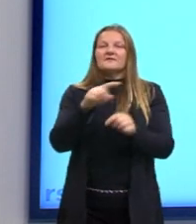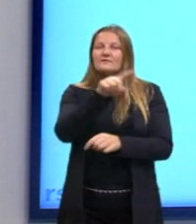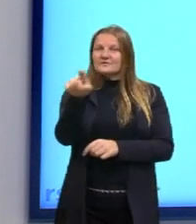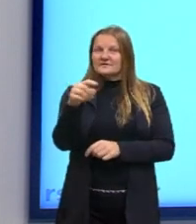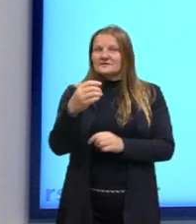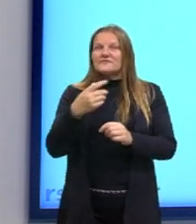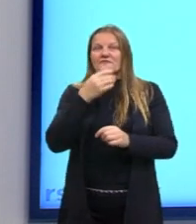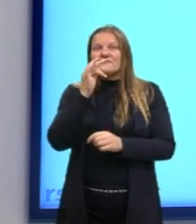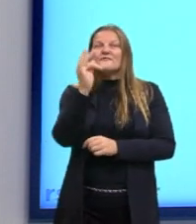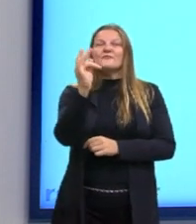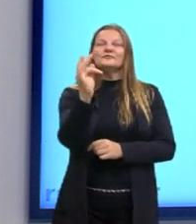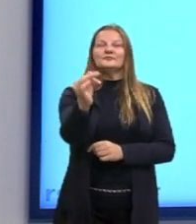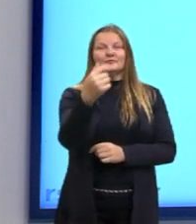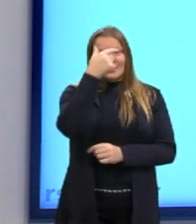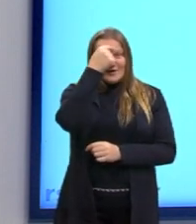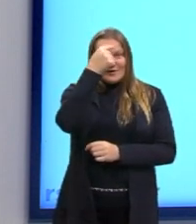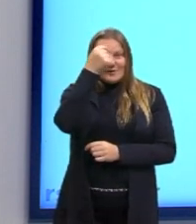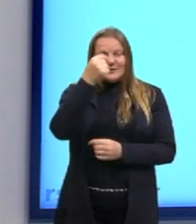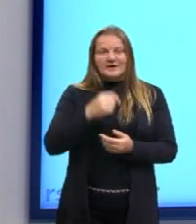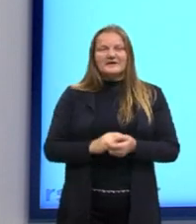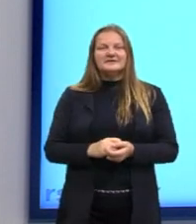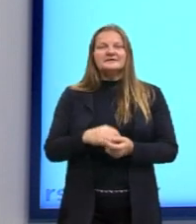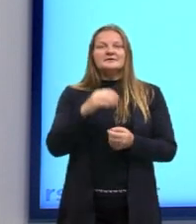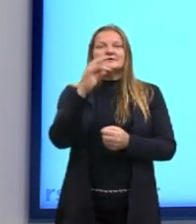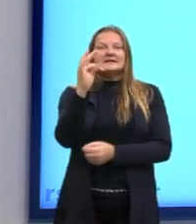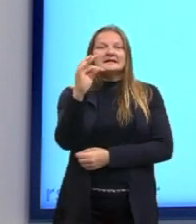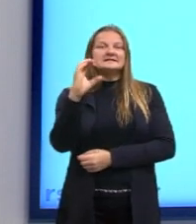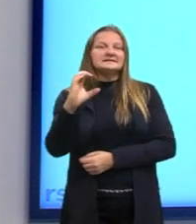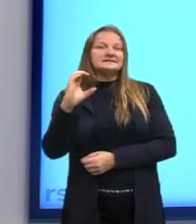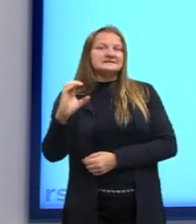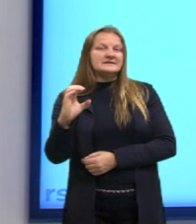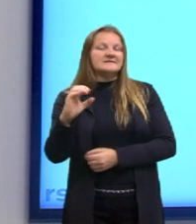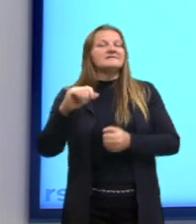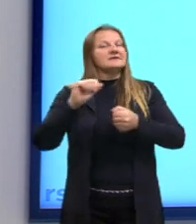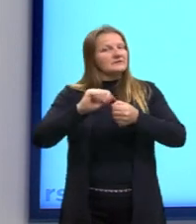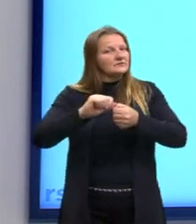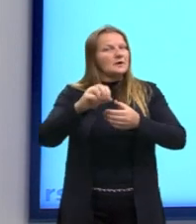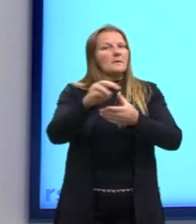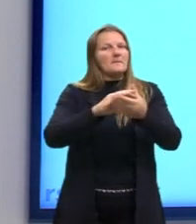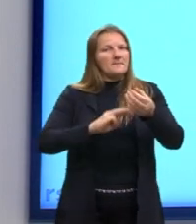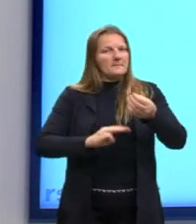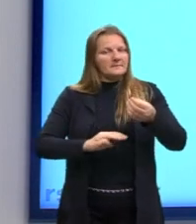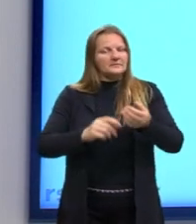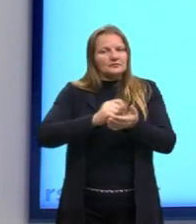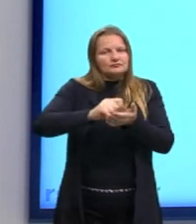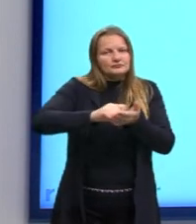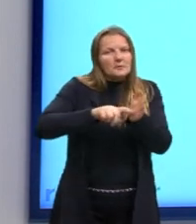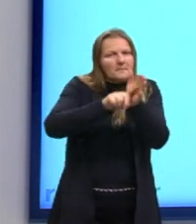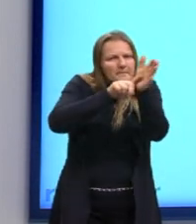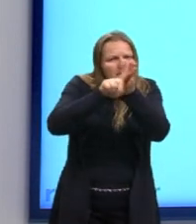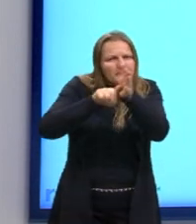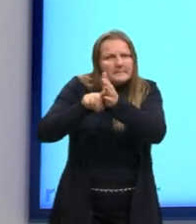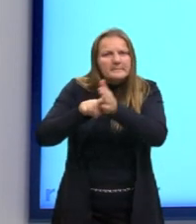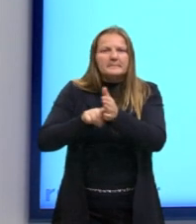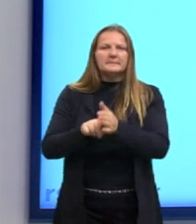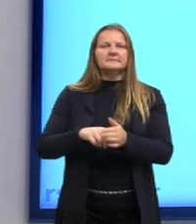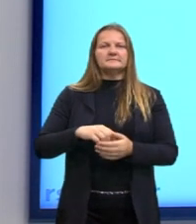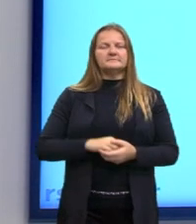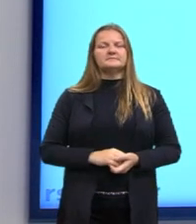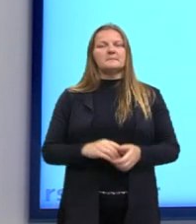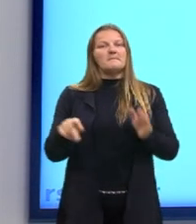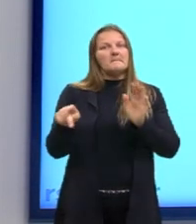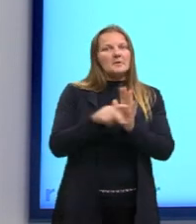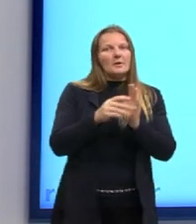certeza, vai ser aprovado no Enem. No seu TCC, você vai ter que usar um método para a sua pesquisa, que é o método das ciências humanas.